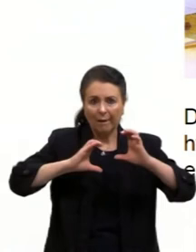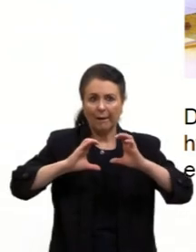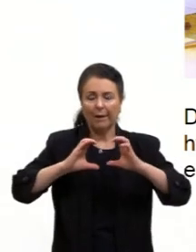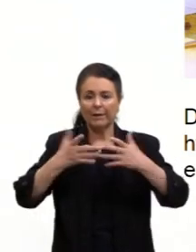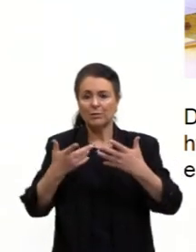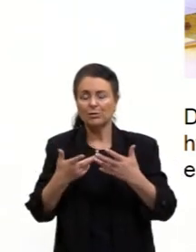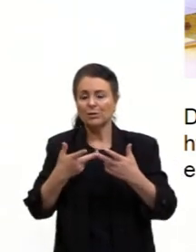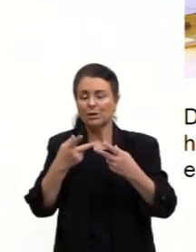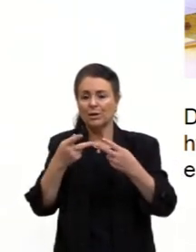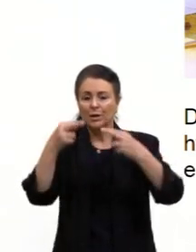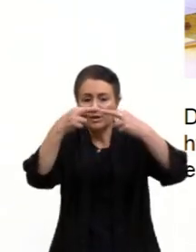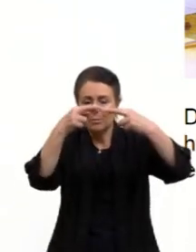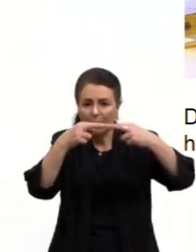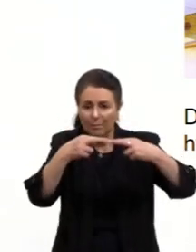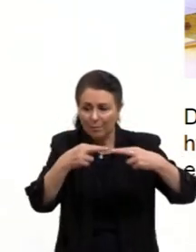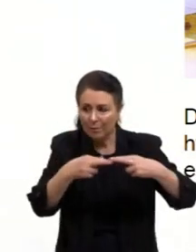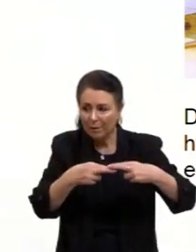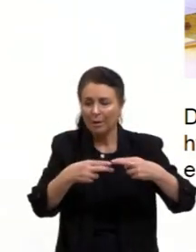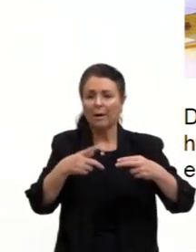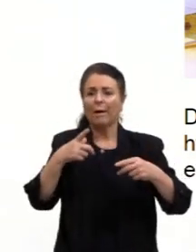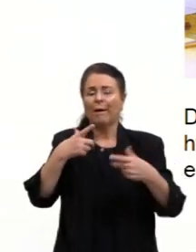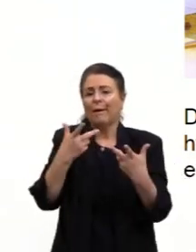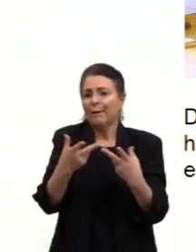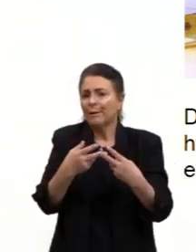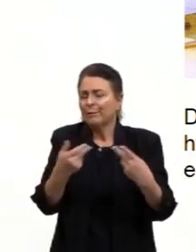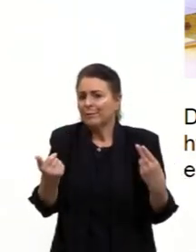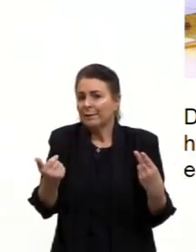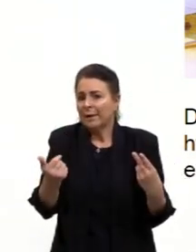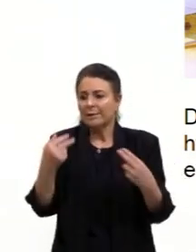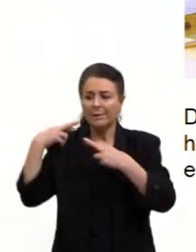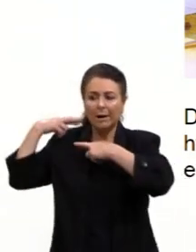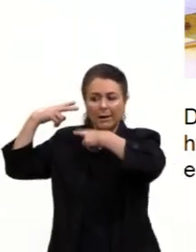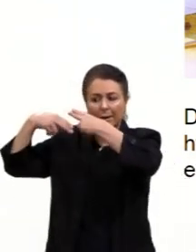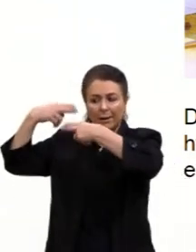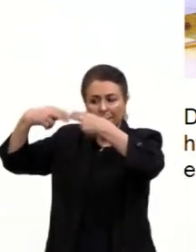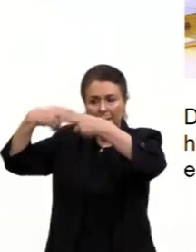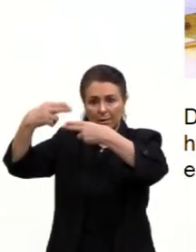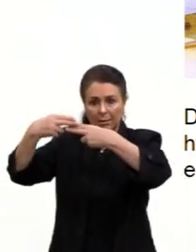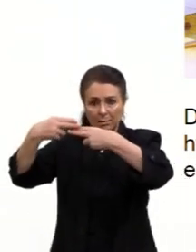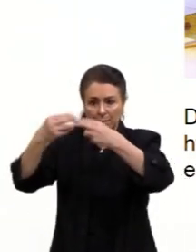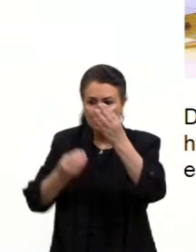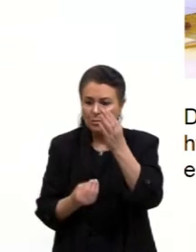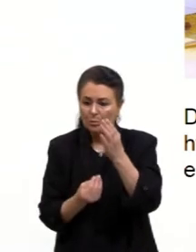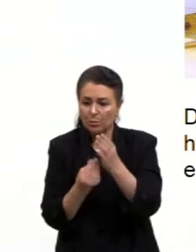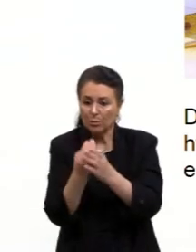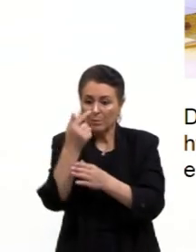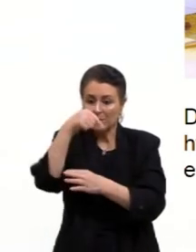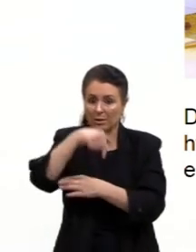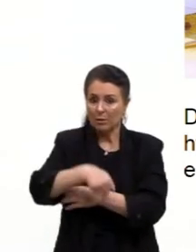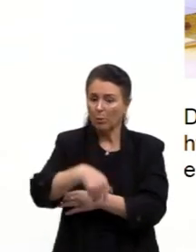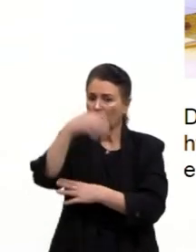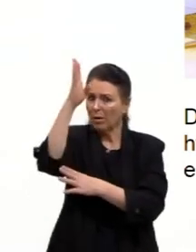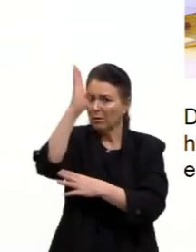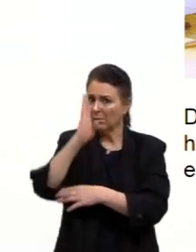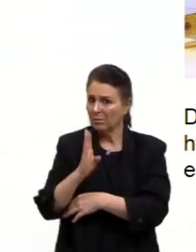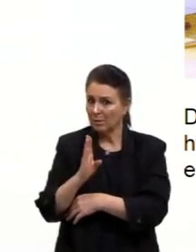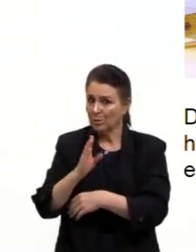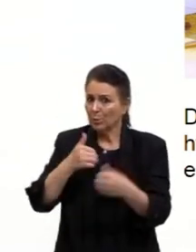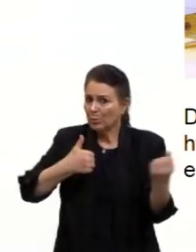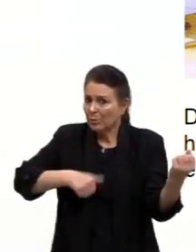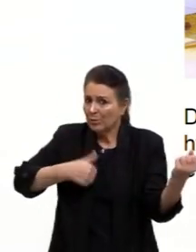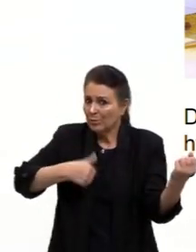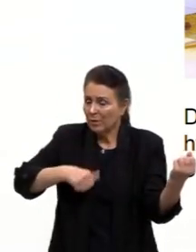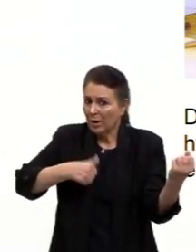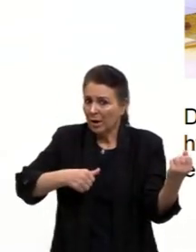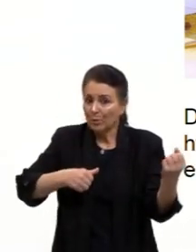rimar e que isso talvez tenha, essa herança tenha gerado no Brasil. Os repentes de viola que fazem